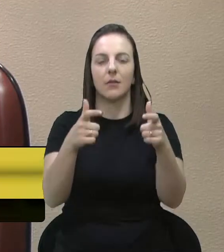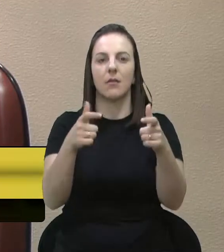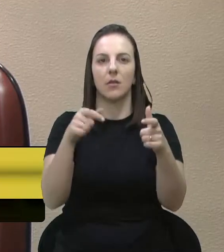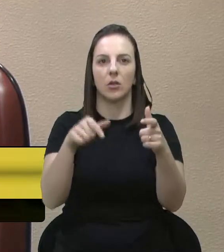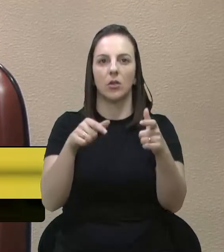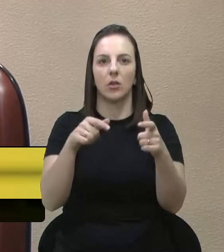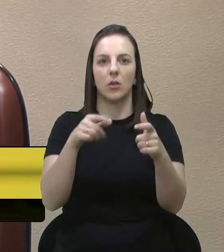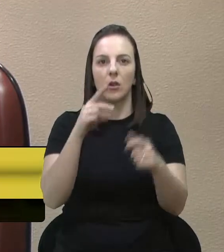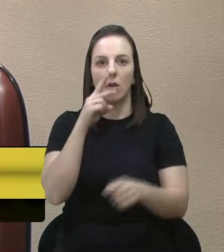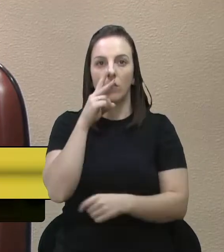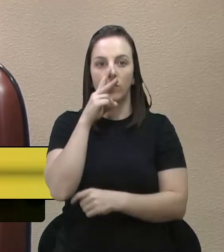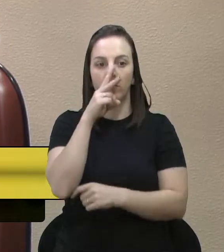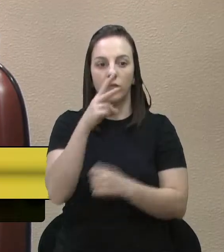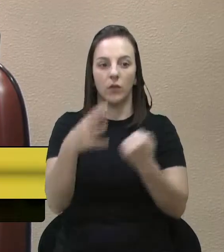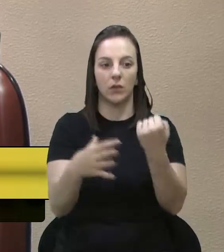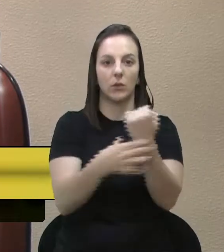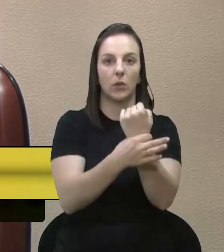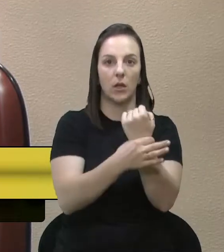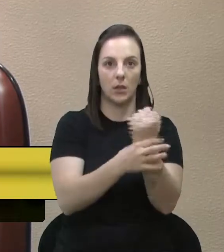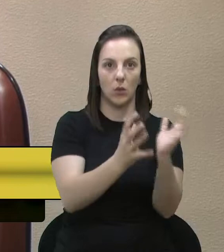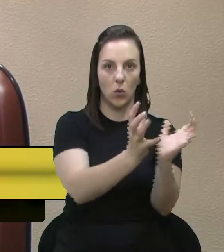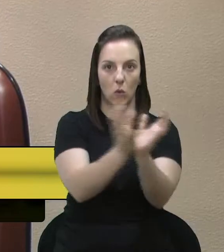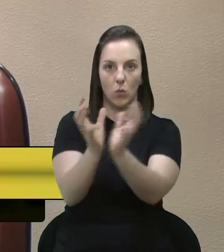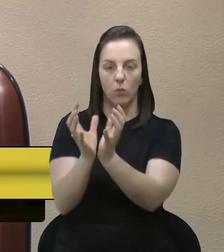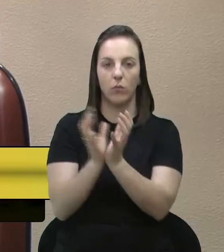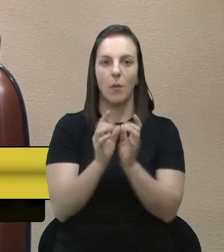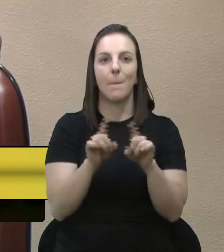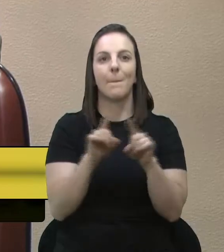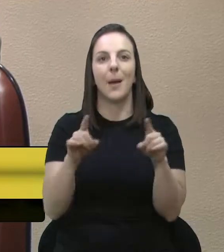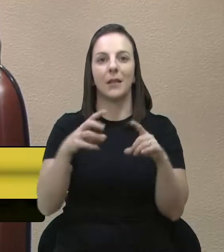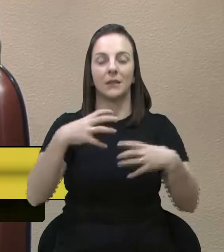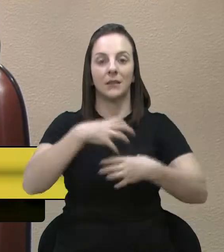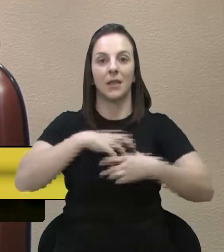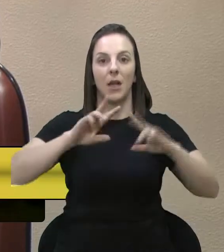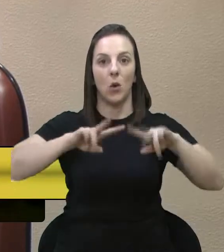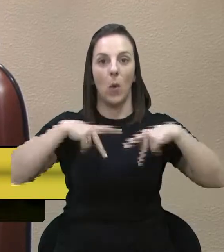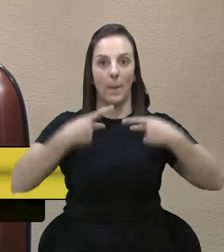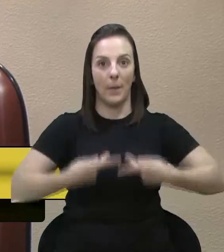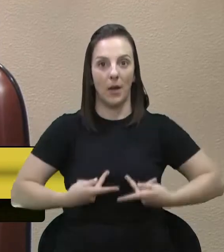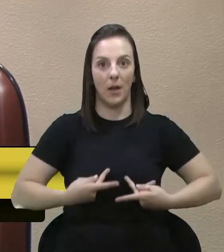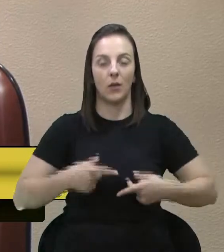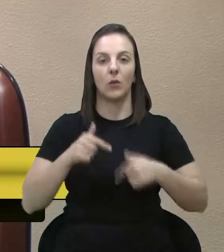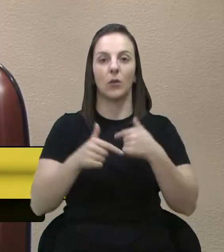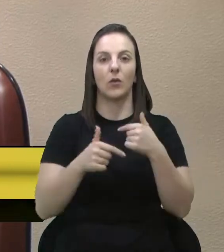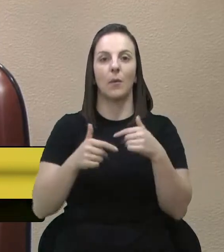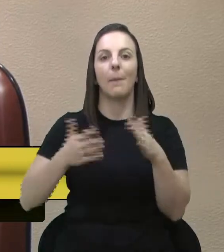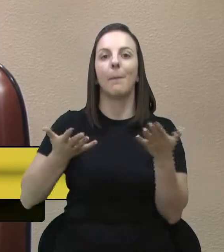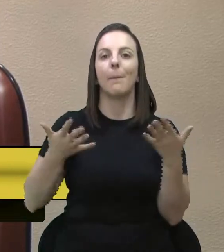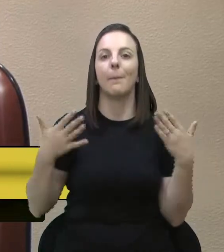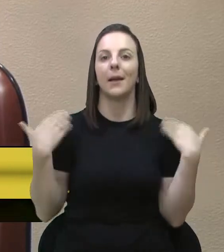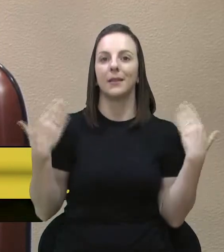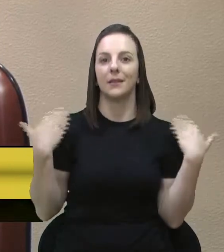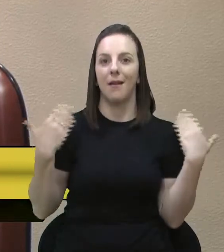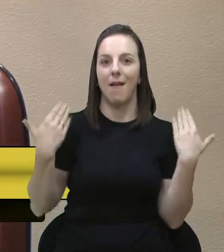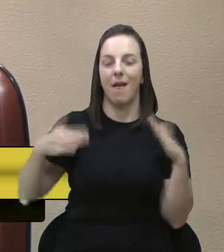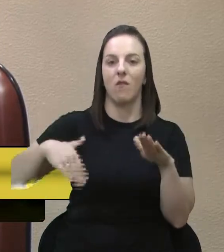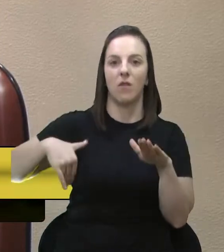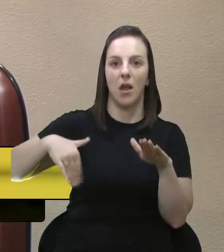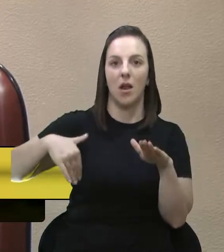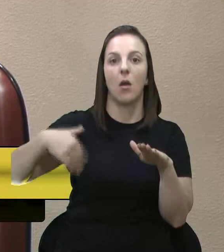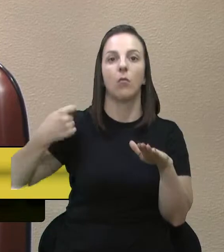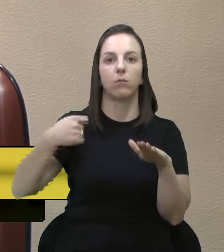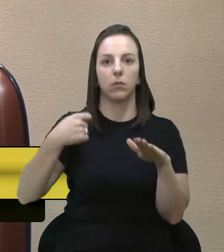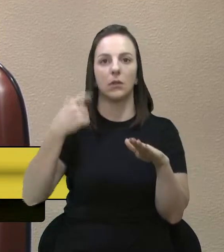cuidando. Agora, o ser humano que vai veranear tem que pensar nele, na sua família e também